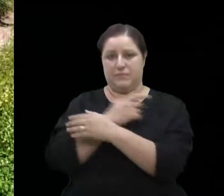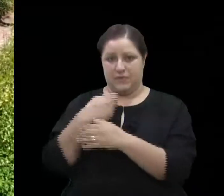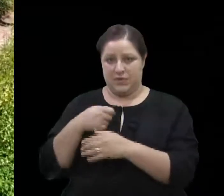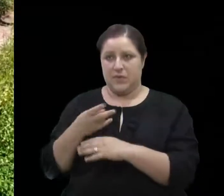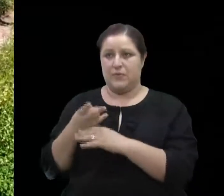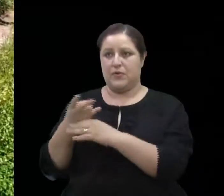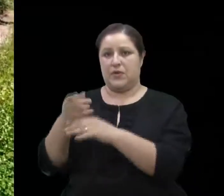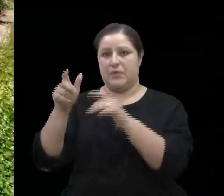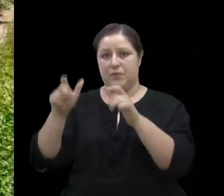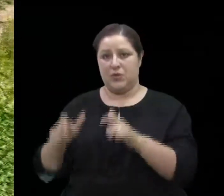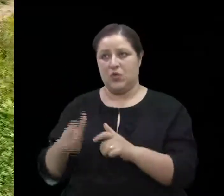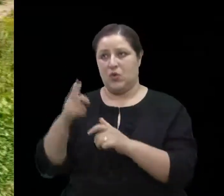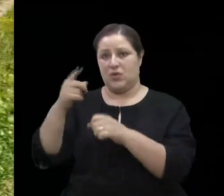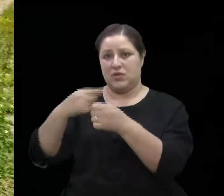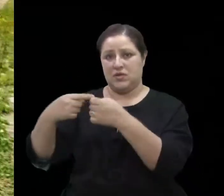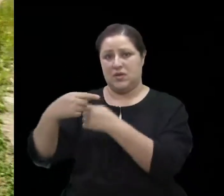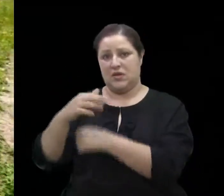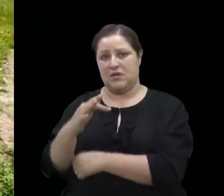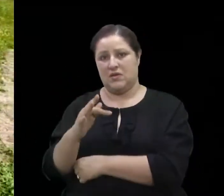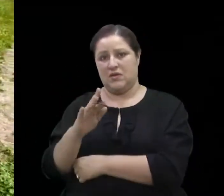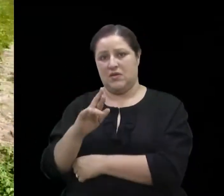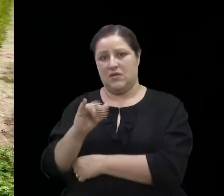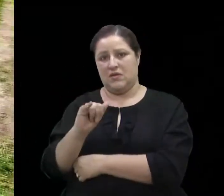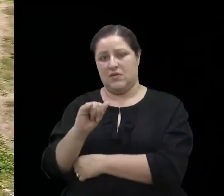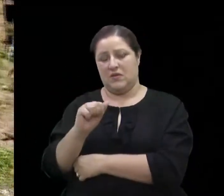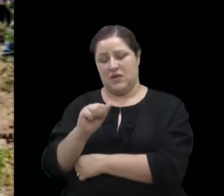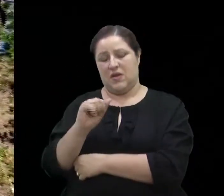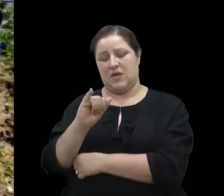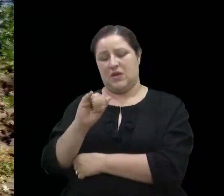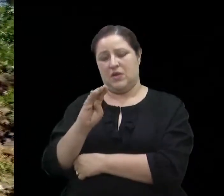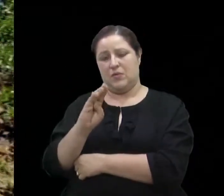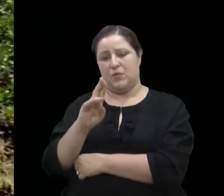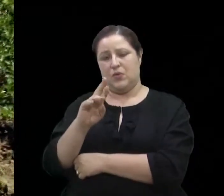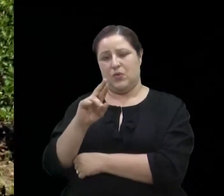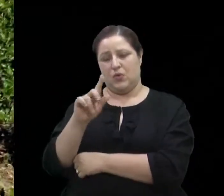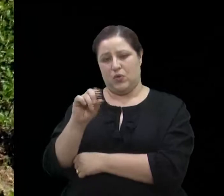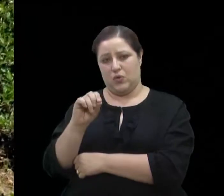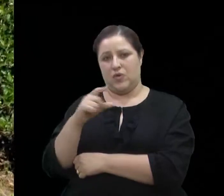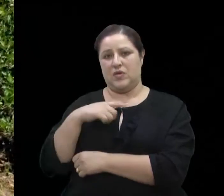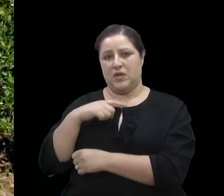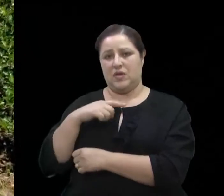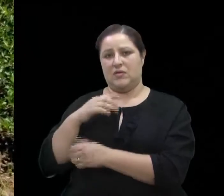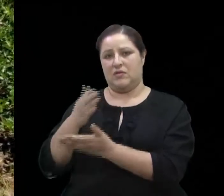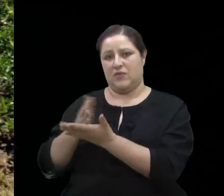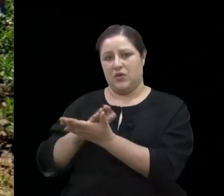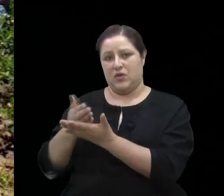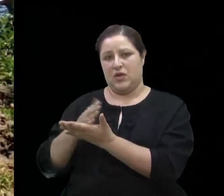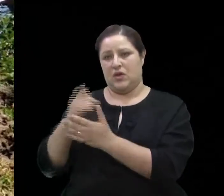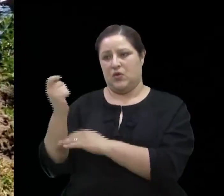o pessoal lá de Fraiburgo, da fronteira do Rio Grande do Sul, até argentino, trabalhando aqui, ó.